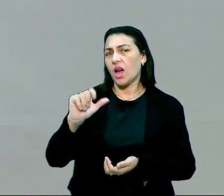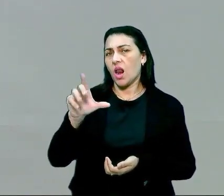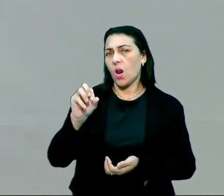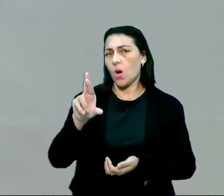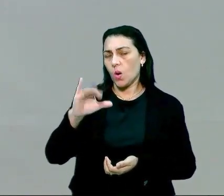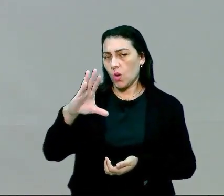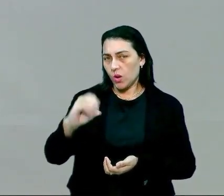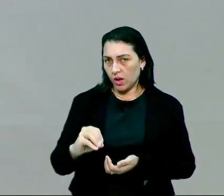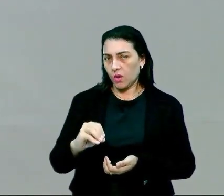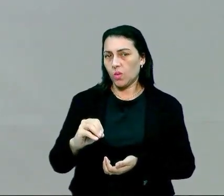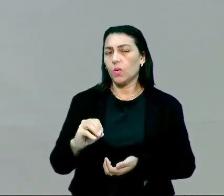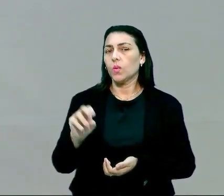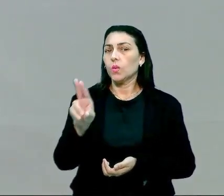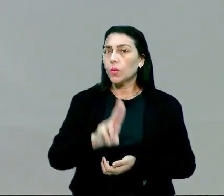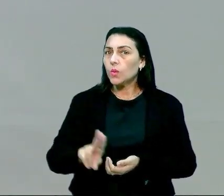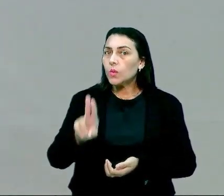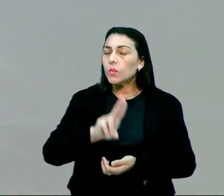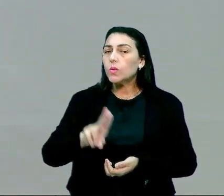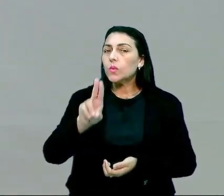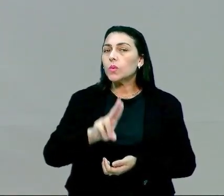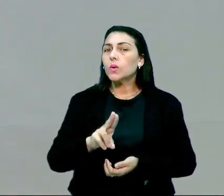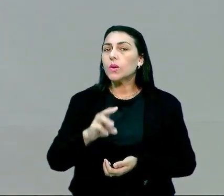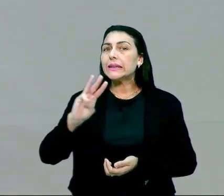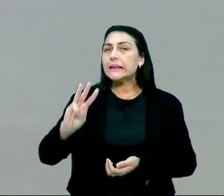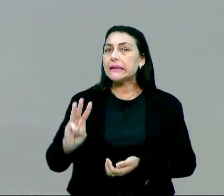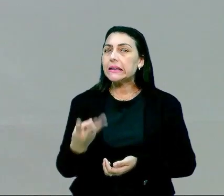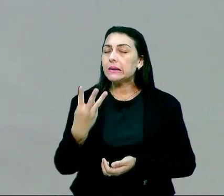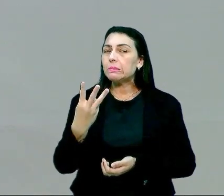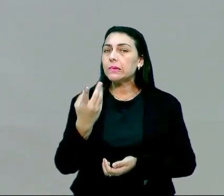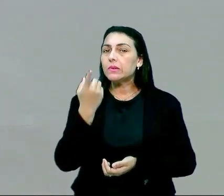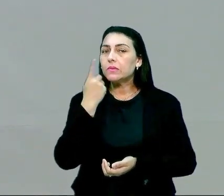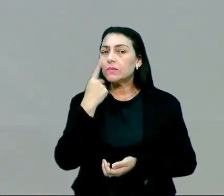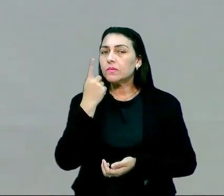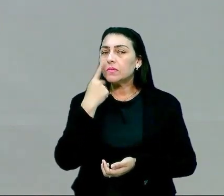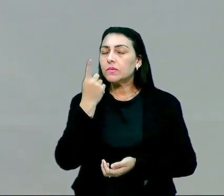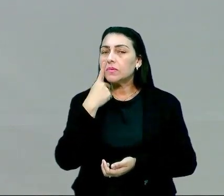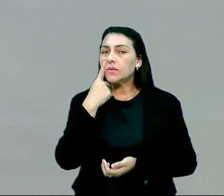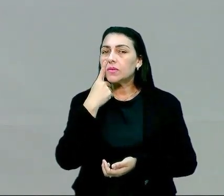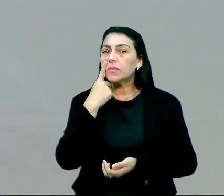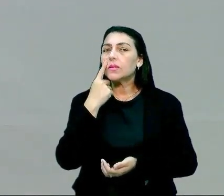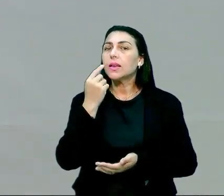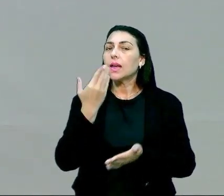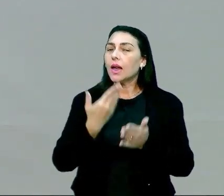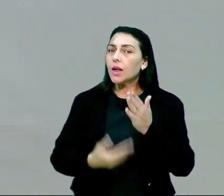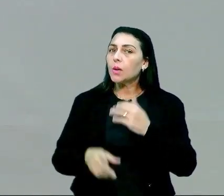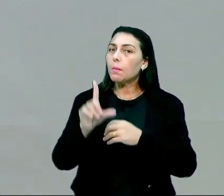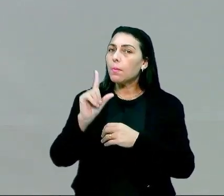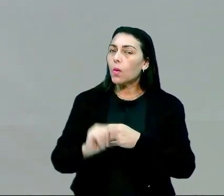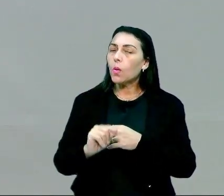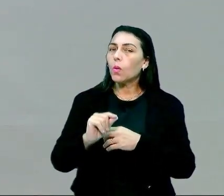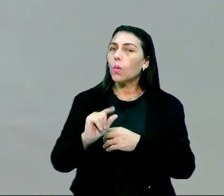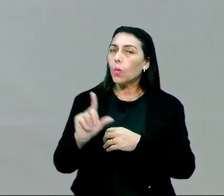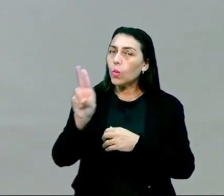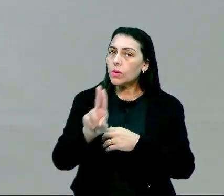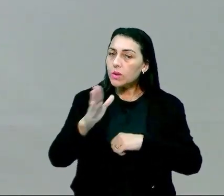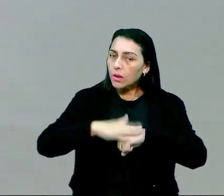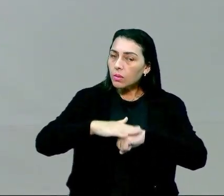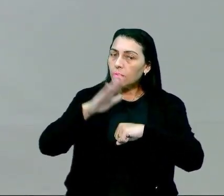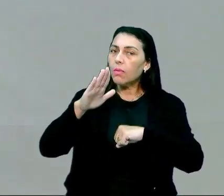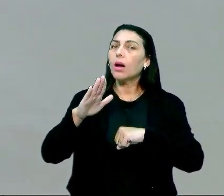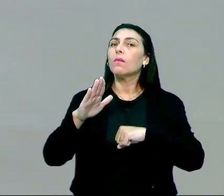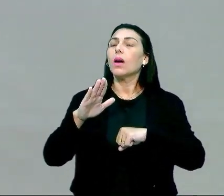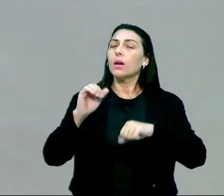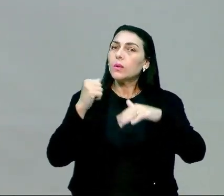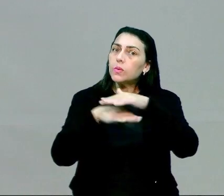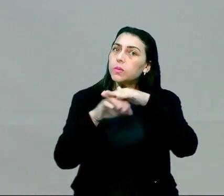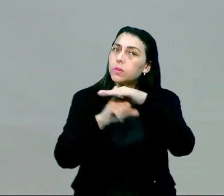por dia e consumiu, sei lá, 3 mil. Veja, você está consumindo, gastando um pouco, consumindo muito, vai